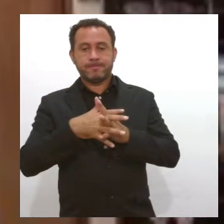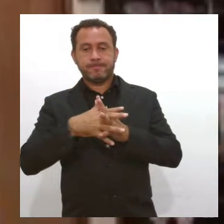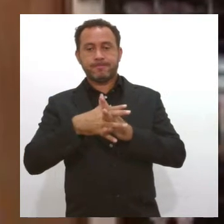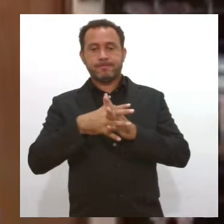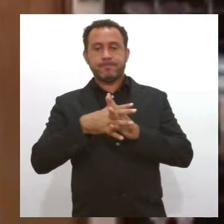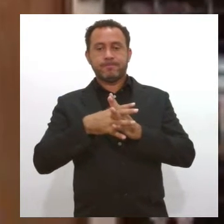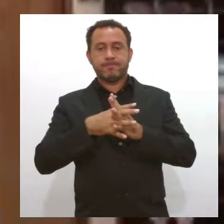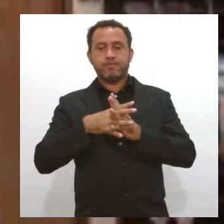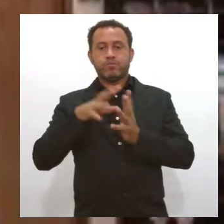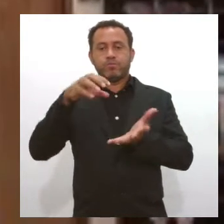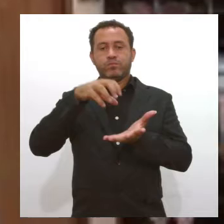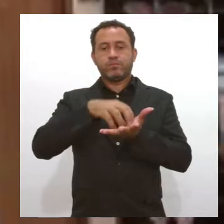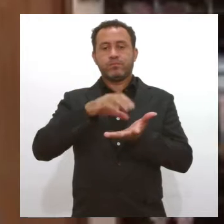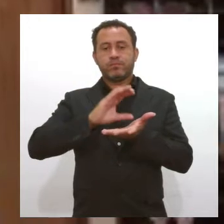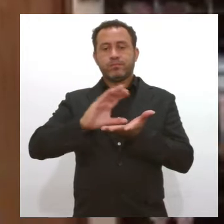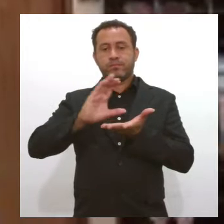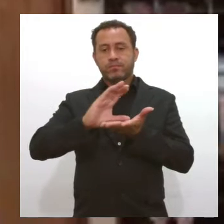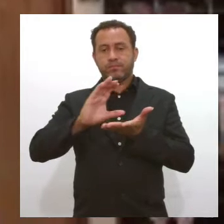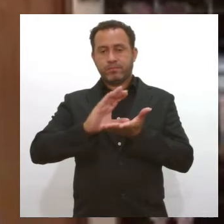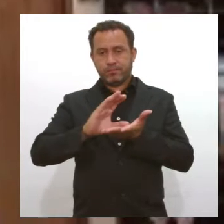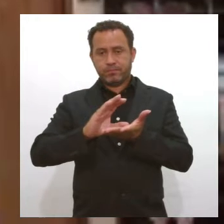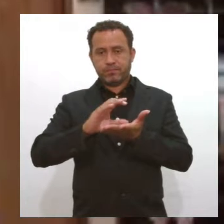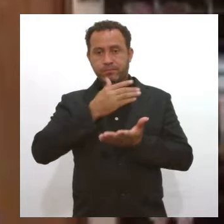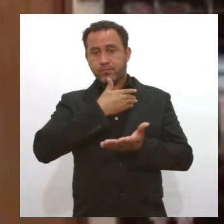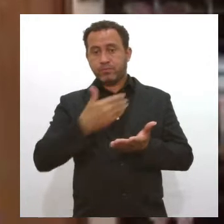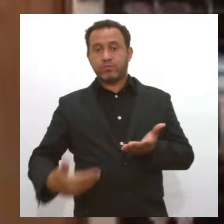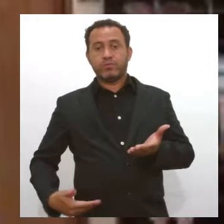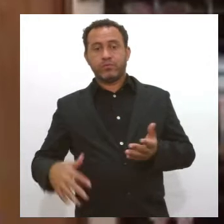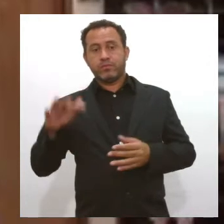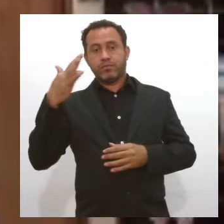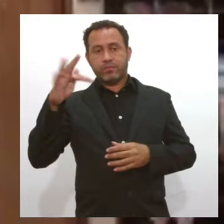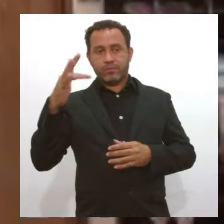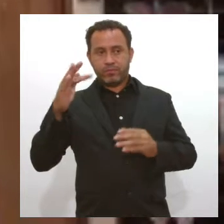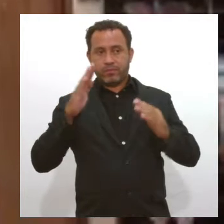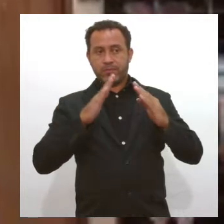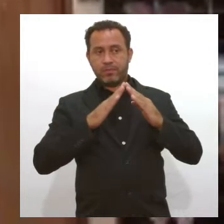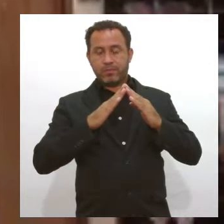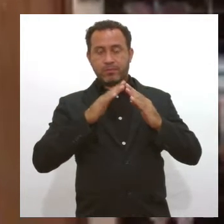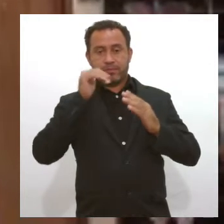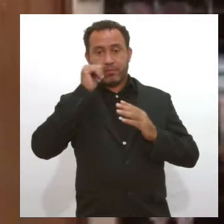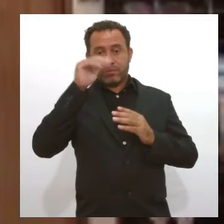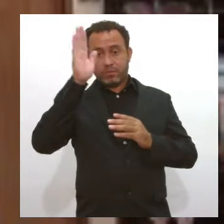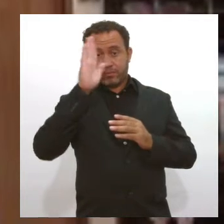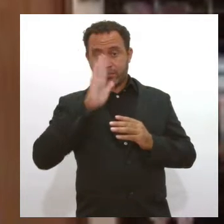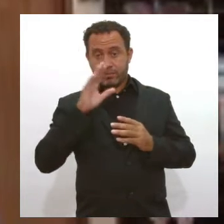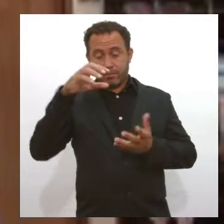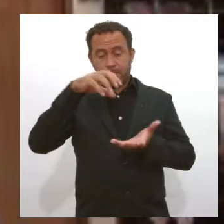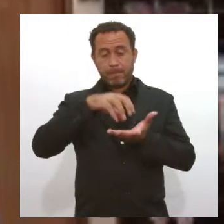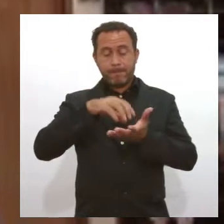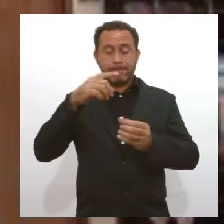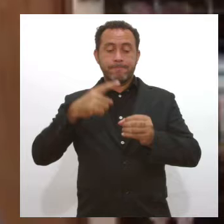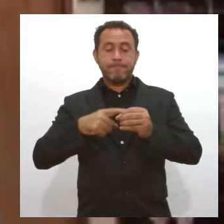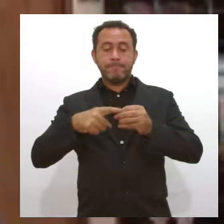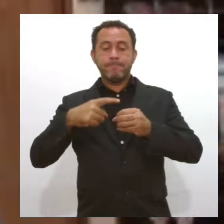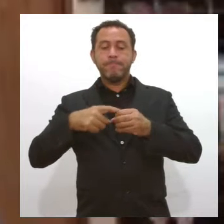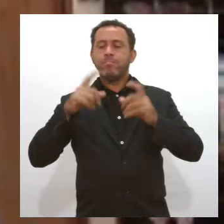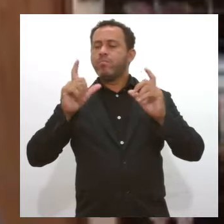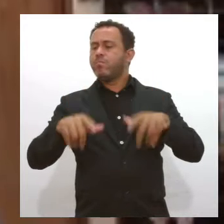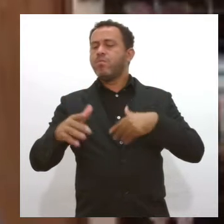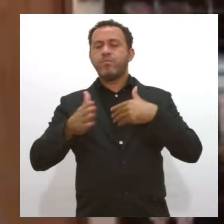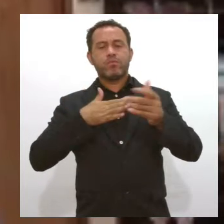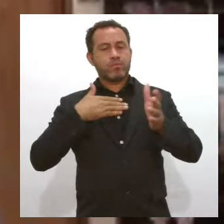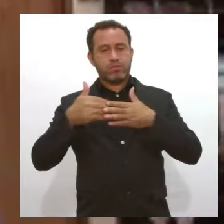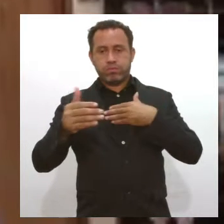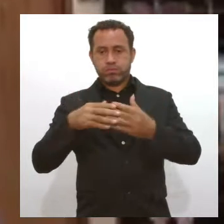conceito desse atendimento, que no governo federal é a casa da mulher brasileira, mas que no município pode ser qualquer centro da mulher,